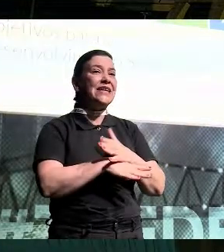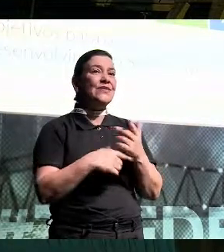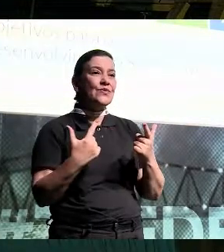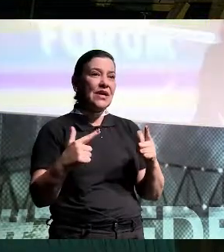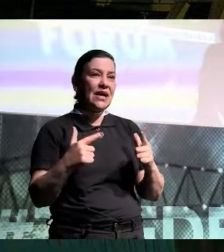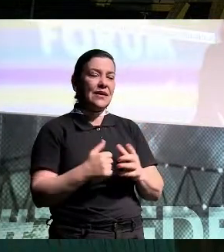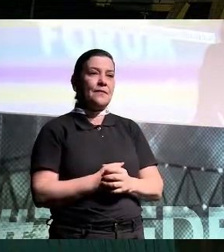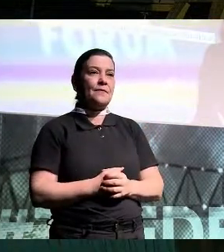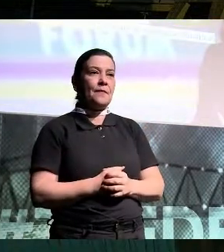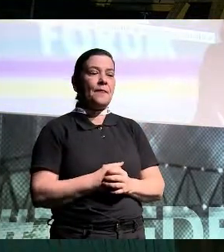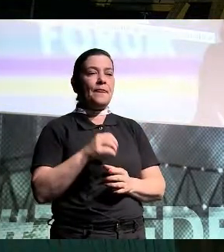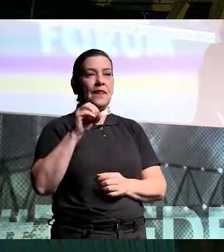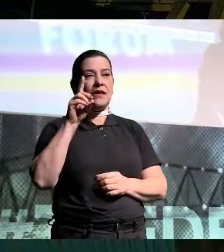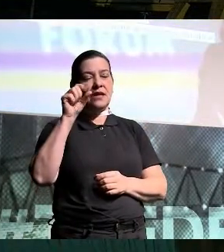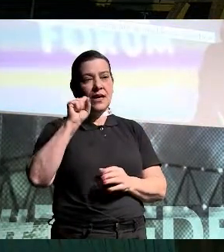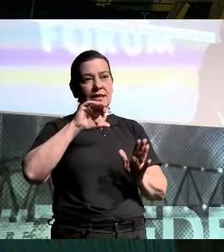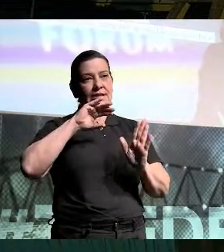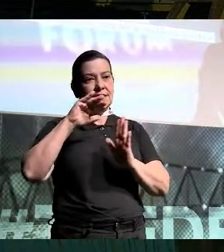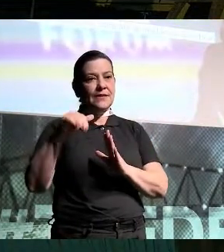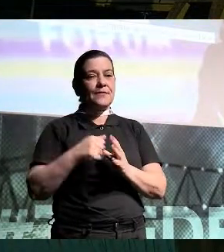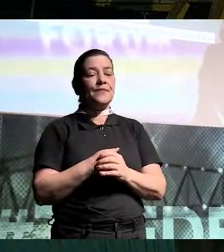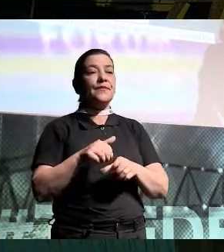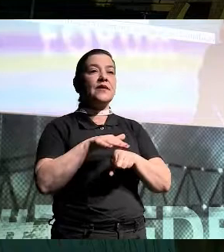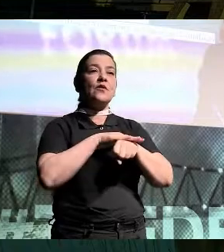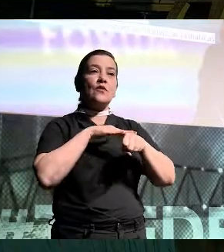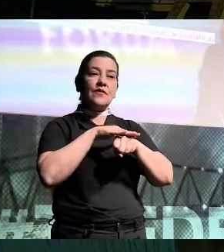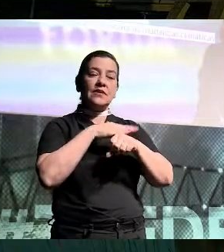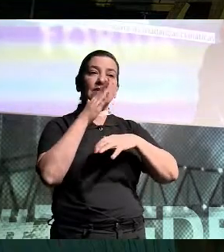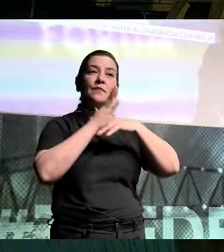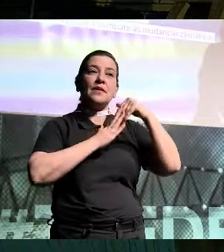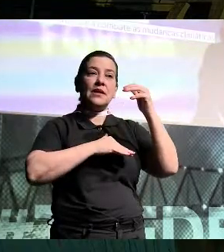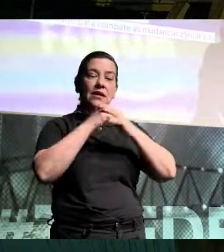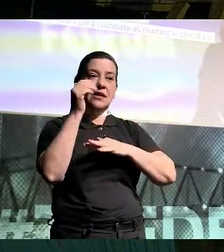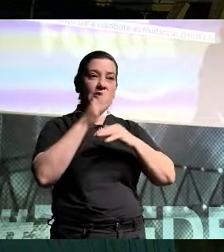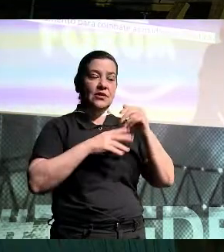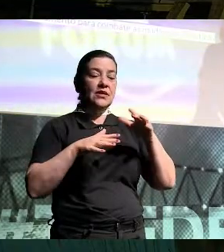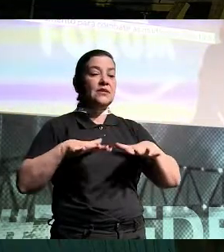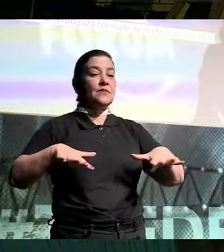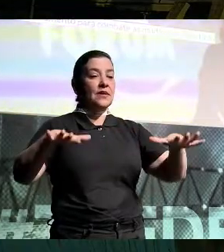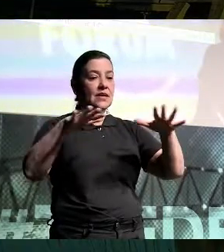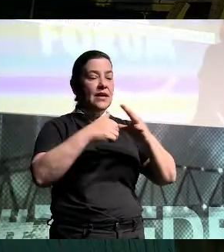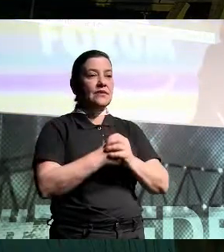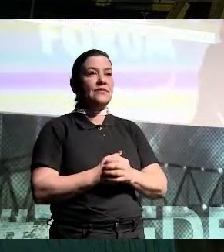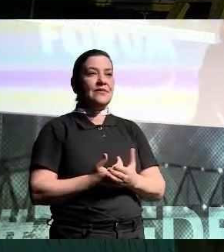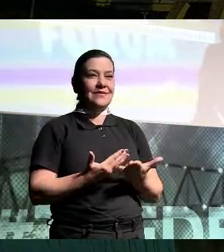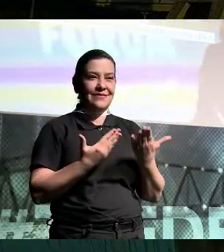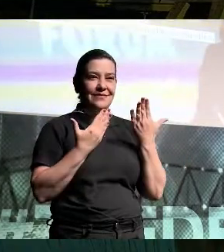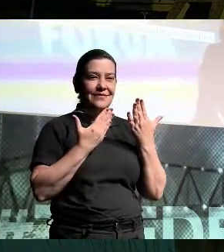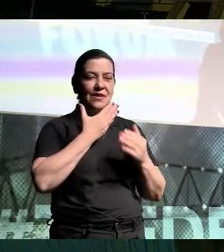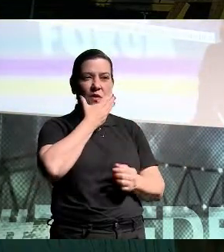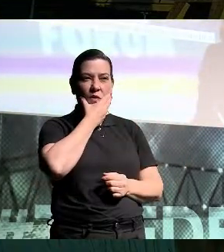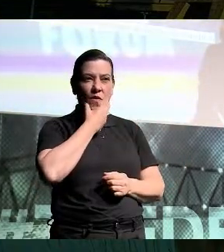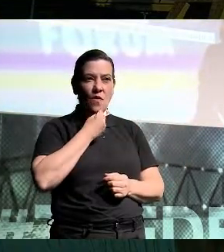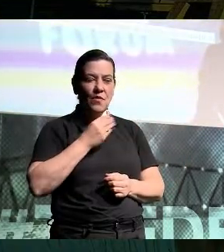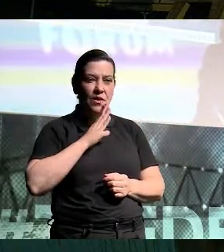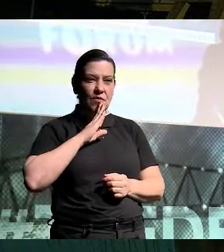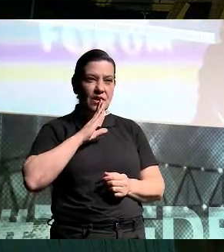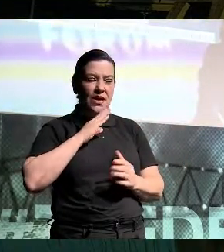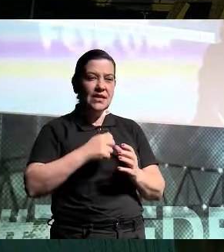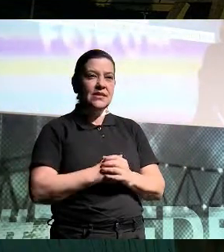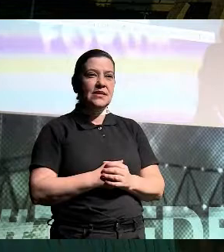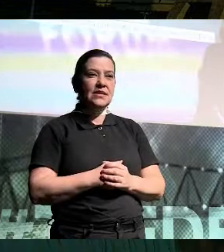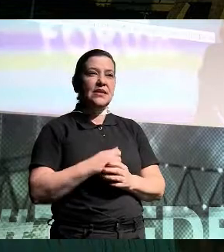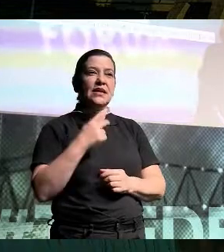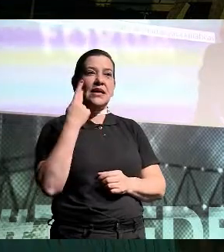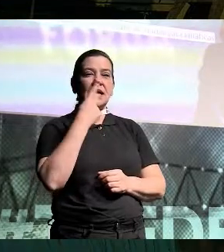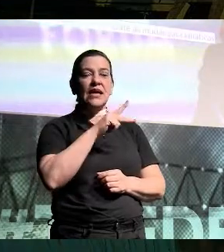Bom, ODSs à parte, falando um pouquinho de práticas de mercado, tem esse cara aqui, não sei se todo mundo conhece, mas ele